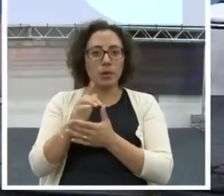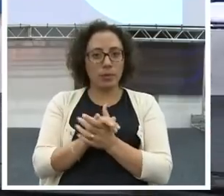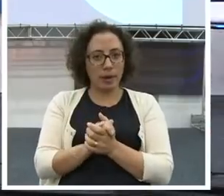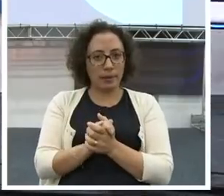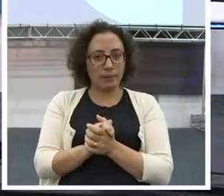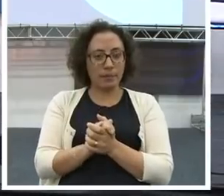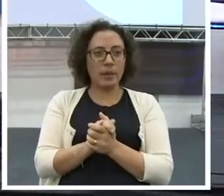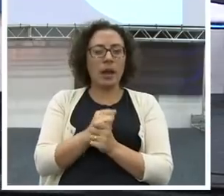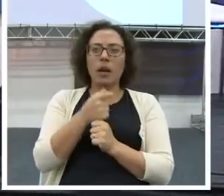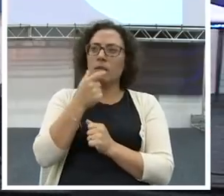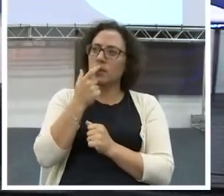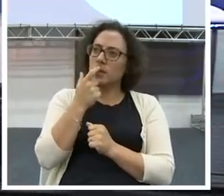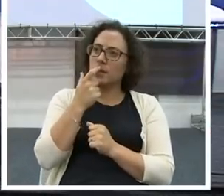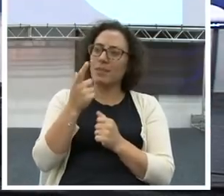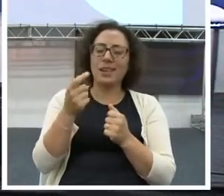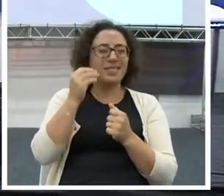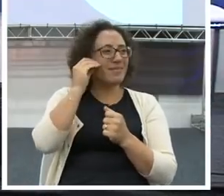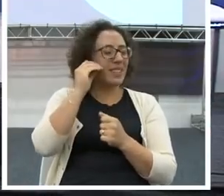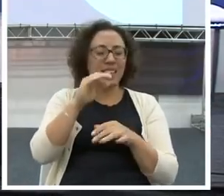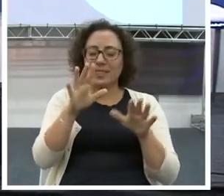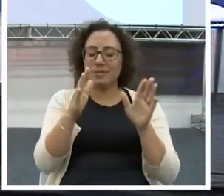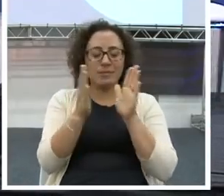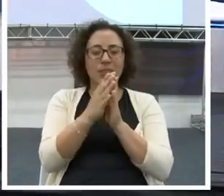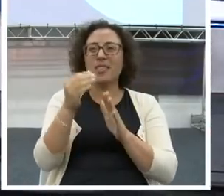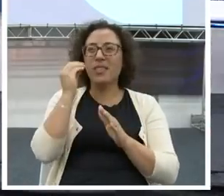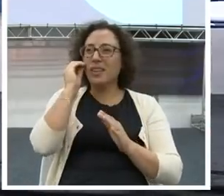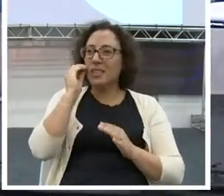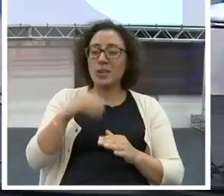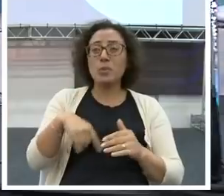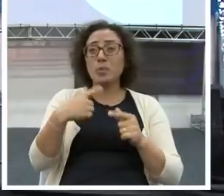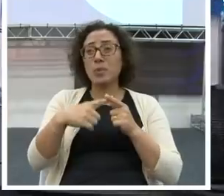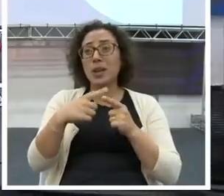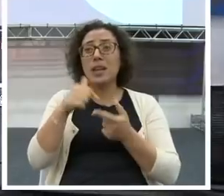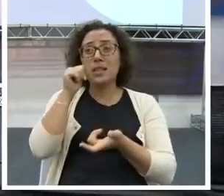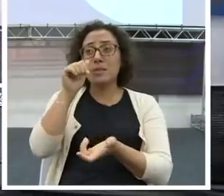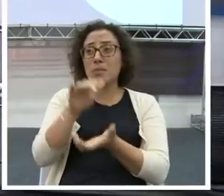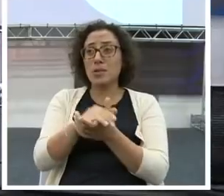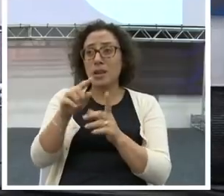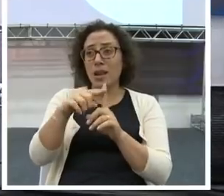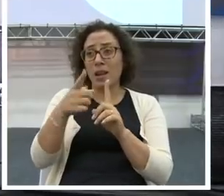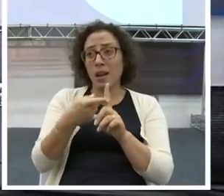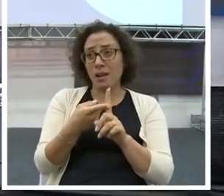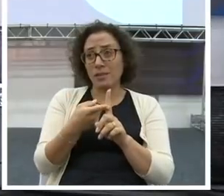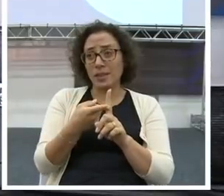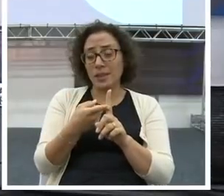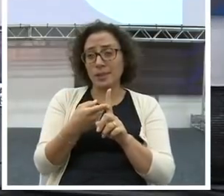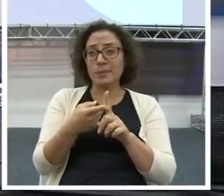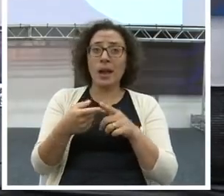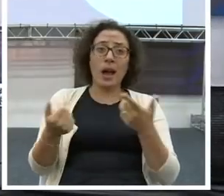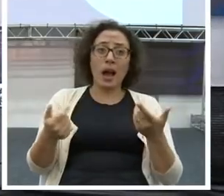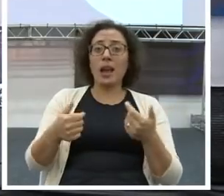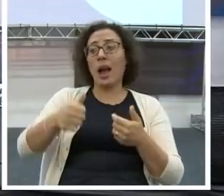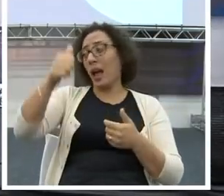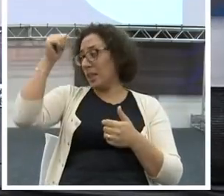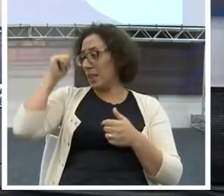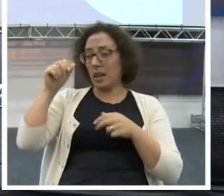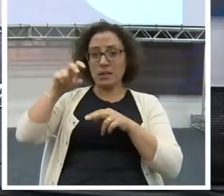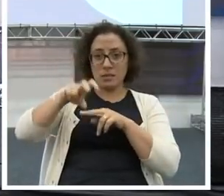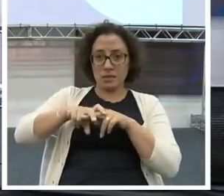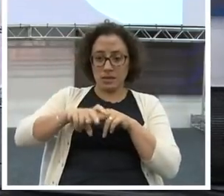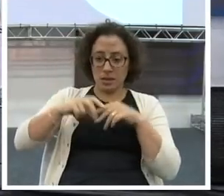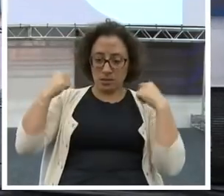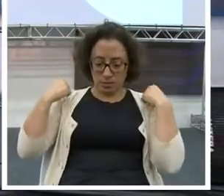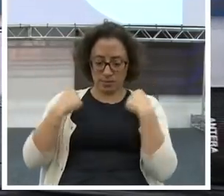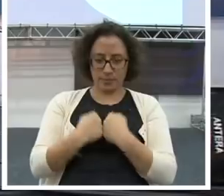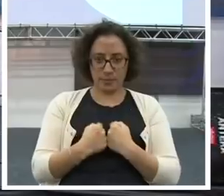sala. Por quê? Porque a esposa ficou grávida e tem o filho, que é um carro novo. E,